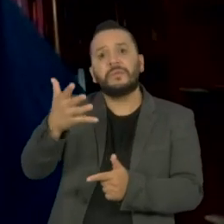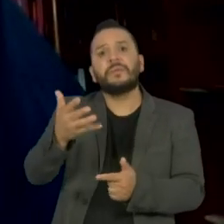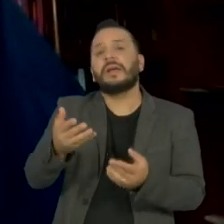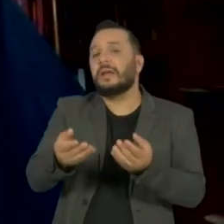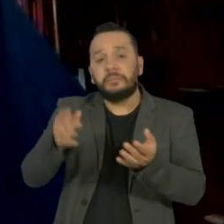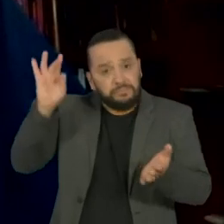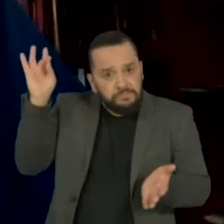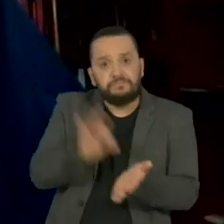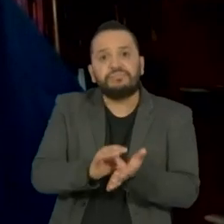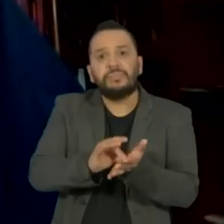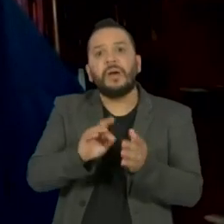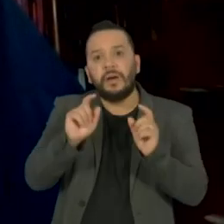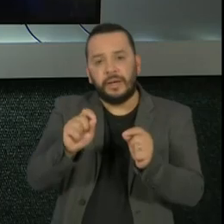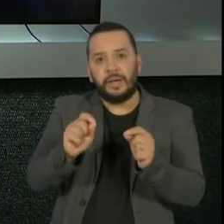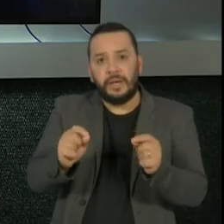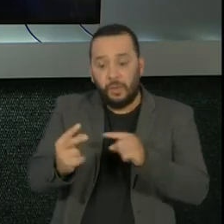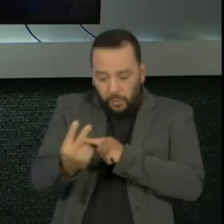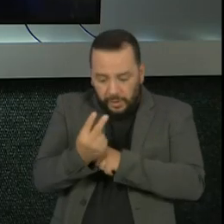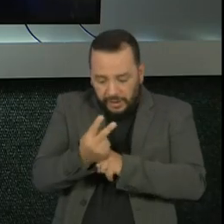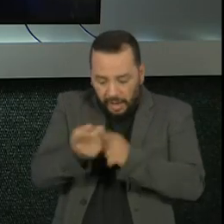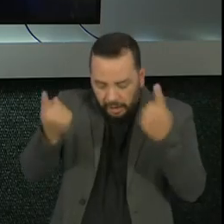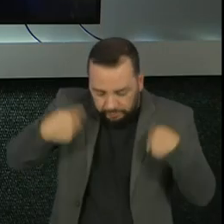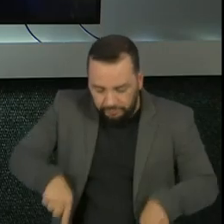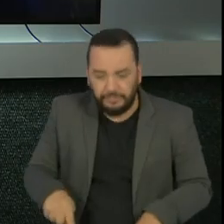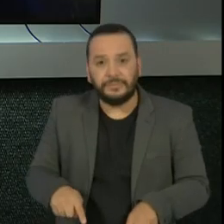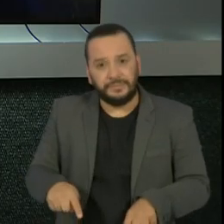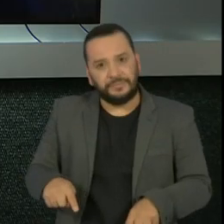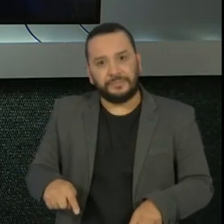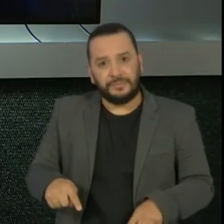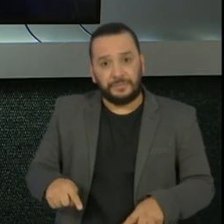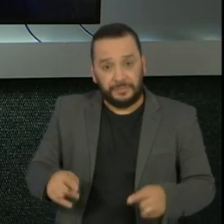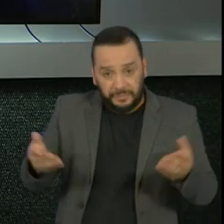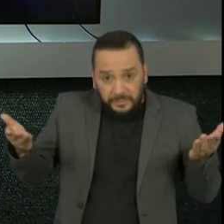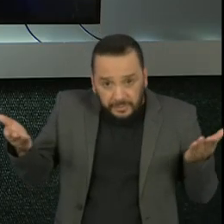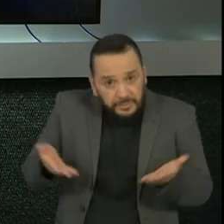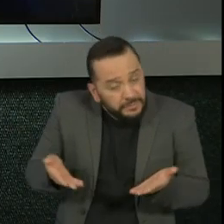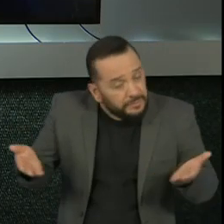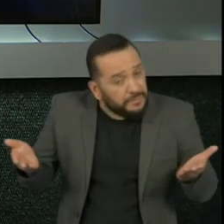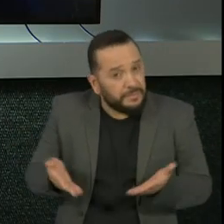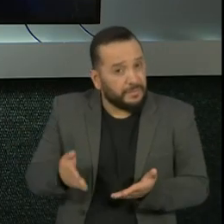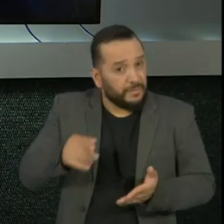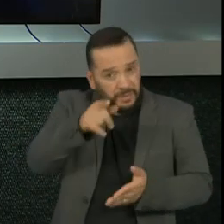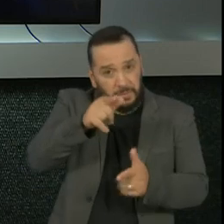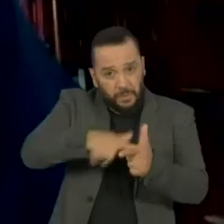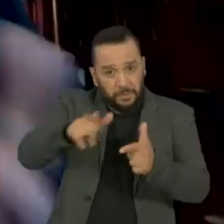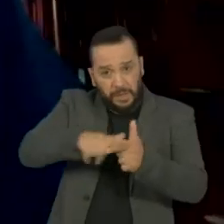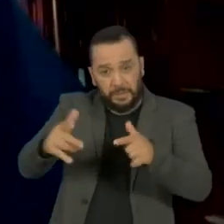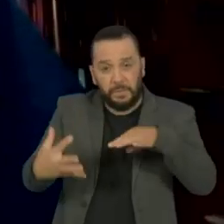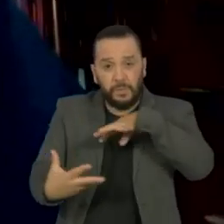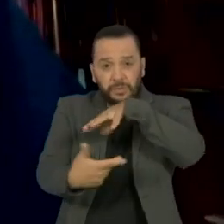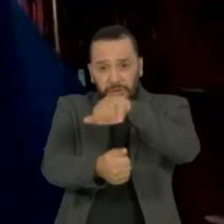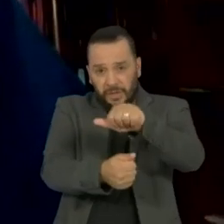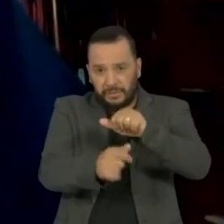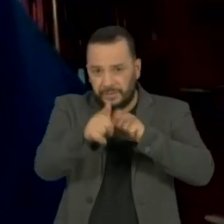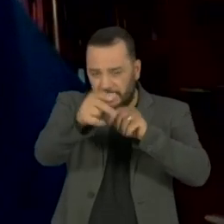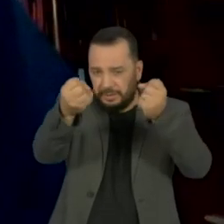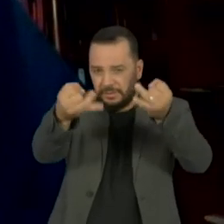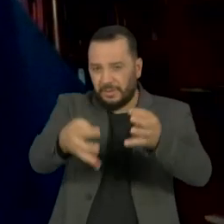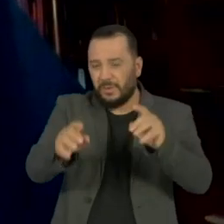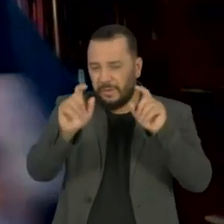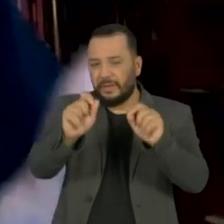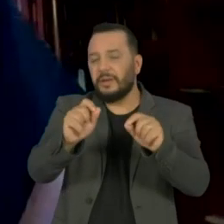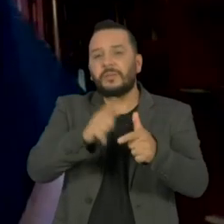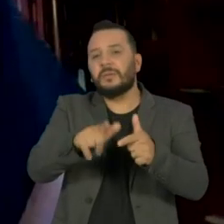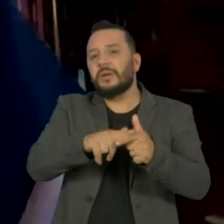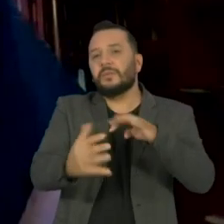mencionou aí, cuidar de si. A crise mundial, a qual você se referia no começo, ela, em parte, decorre